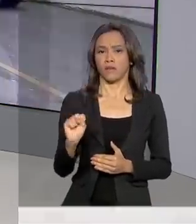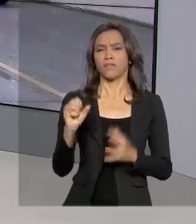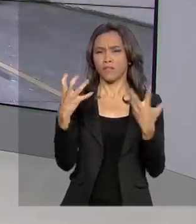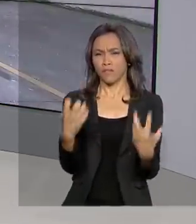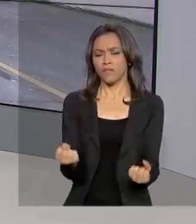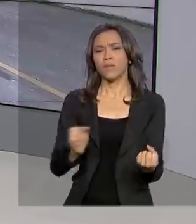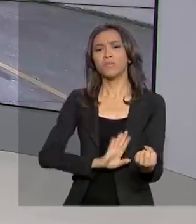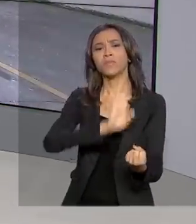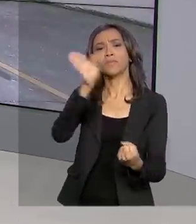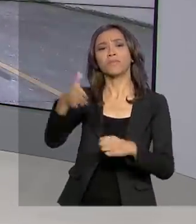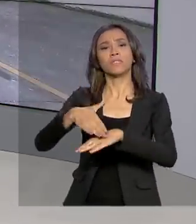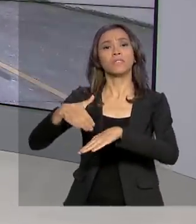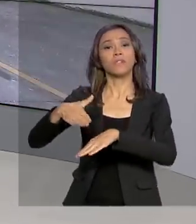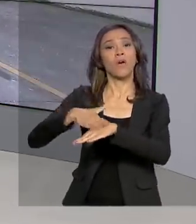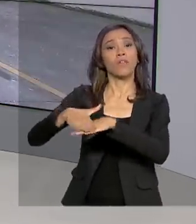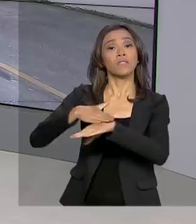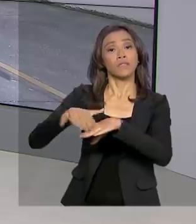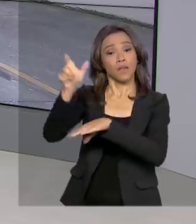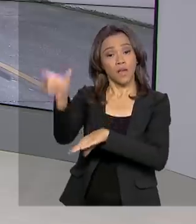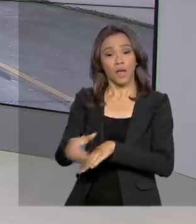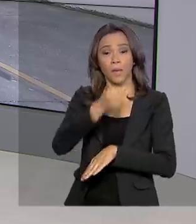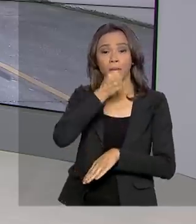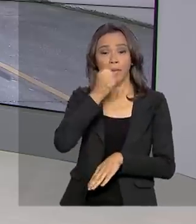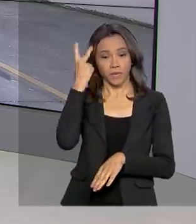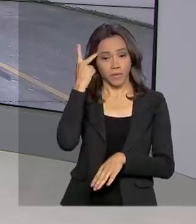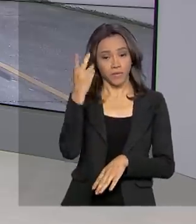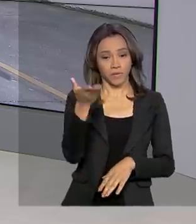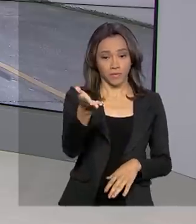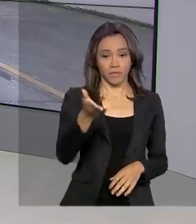Dimas Soud tem os detalhes. Dimas, bom dia pra você.